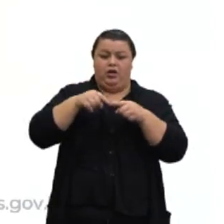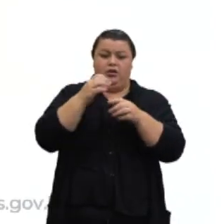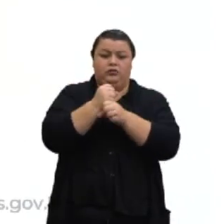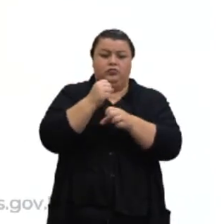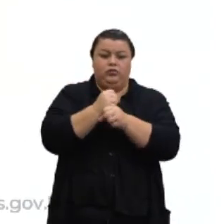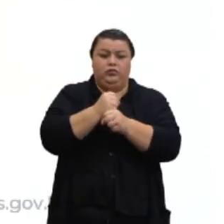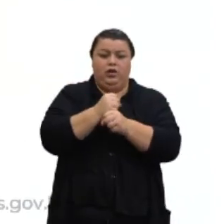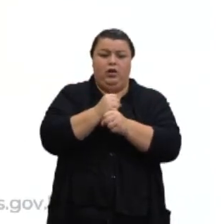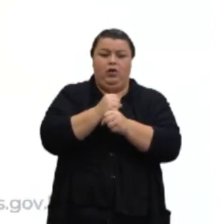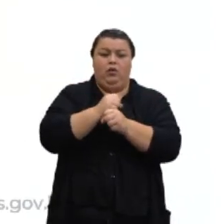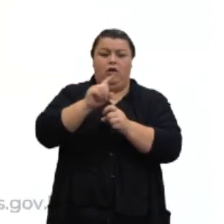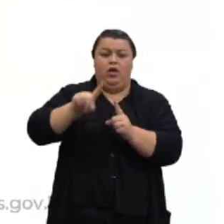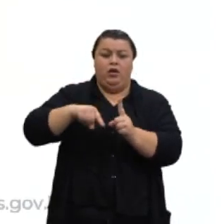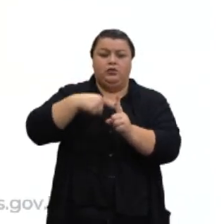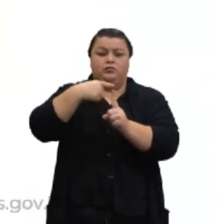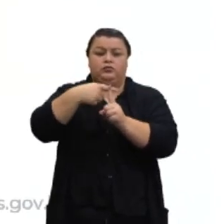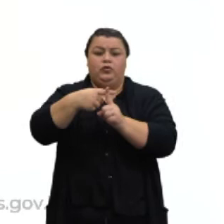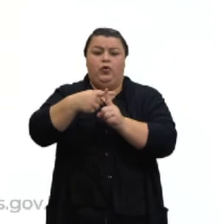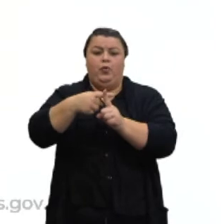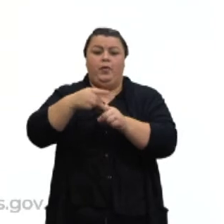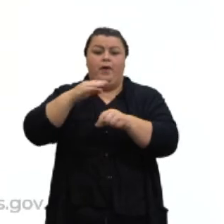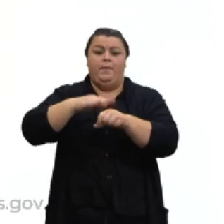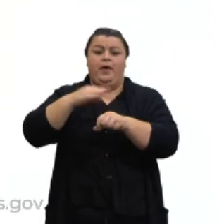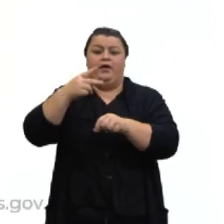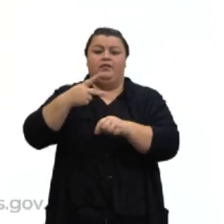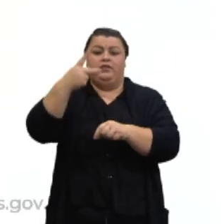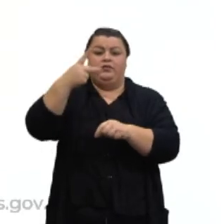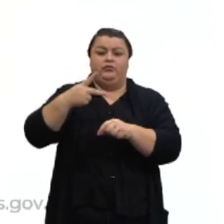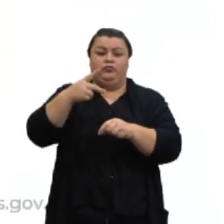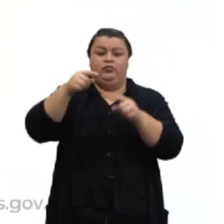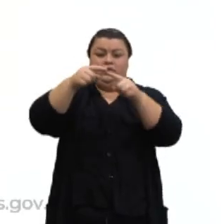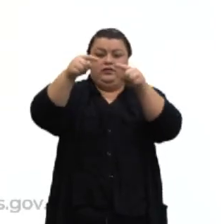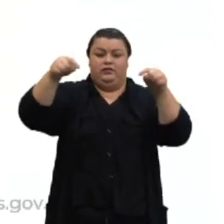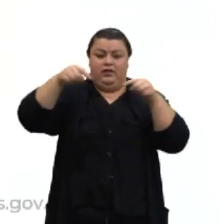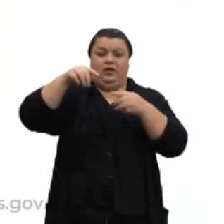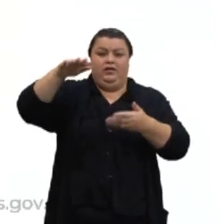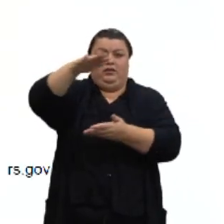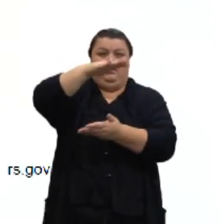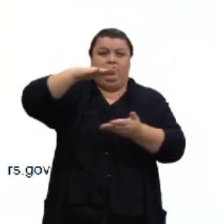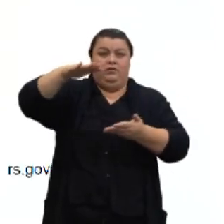área lateral com as duas áreas da base.